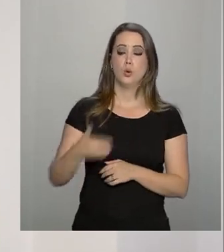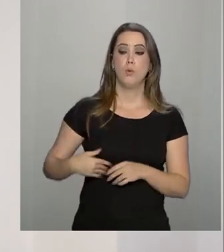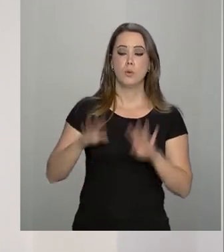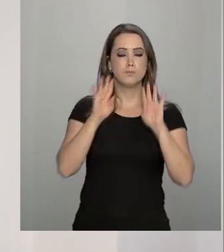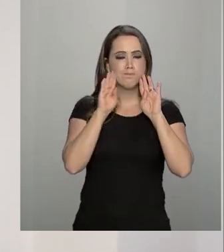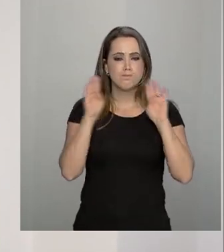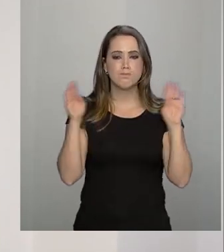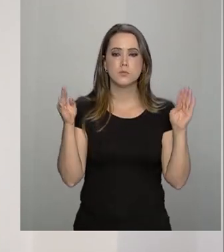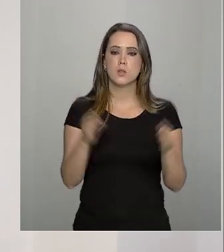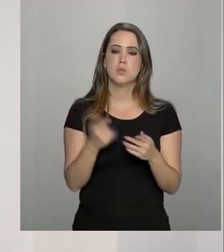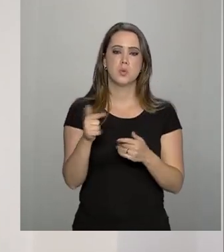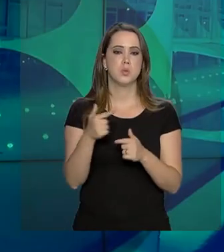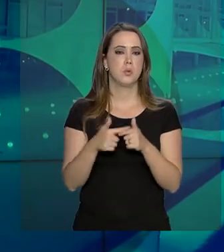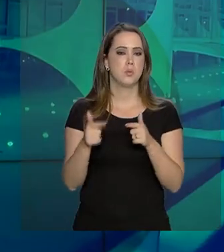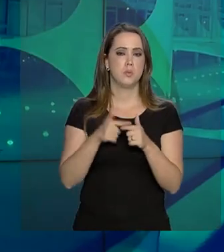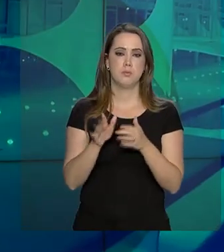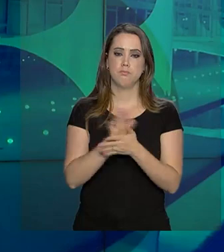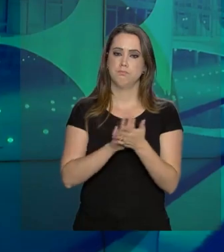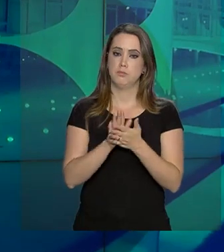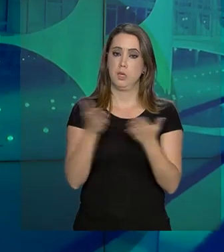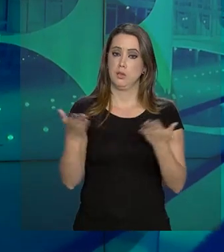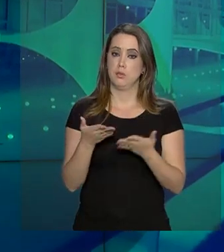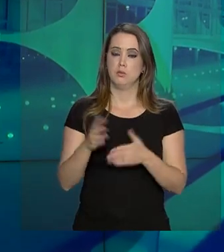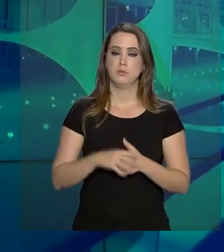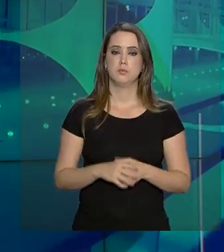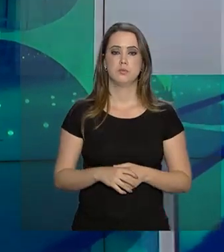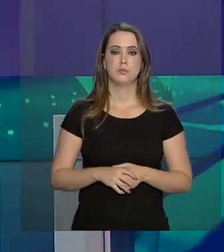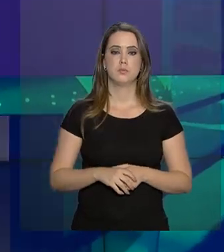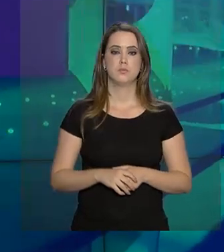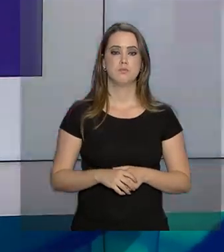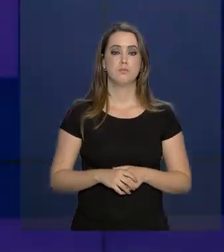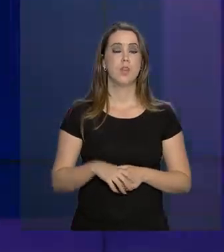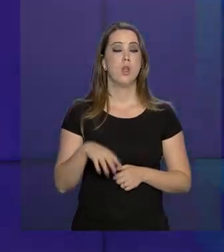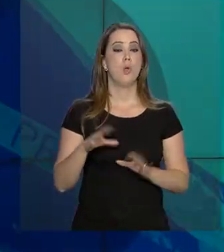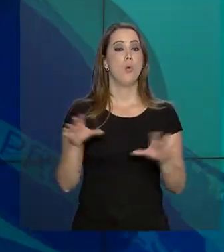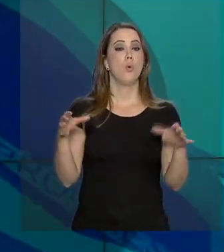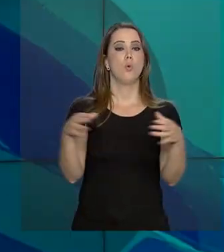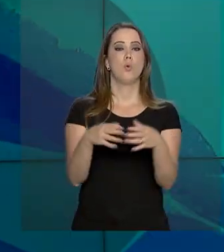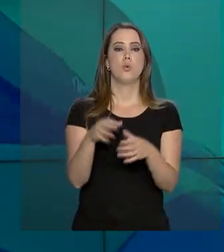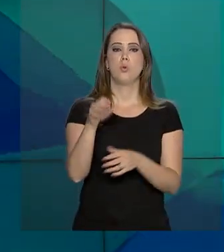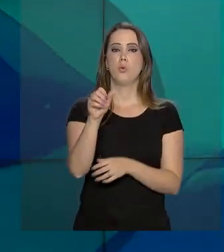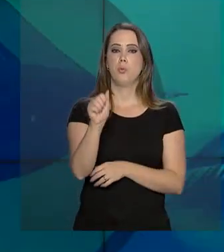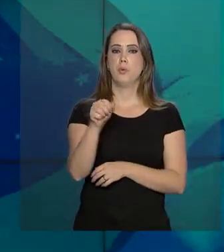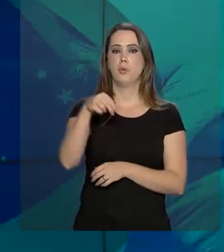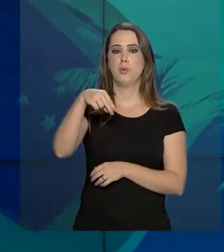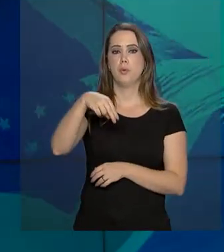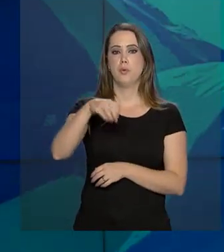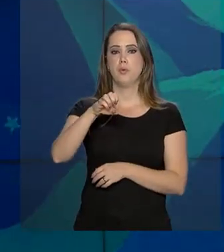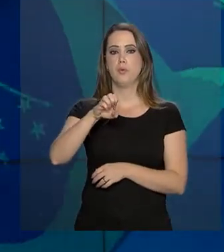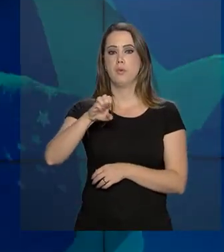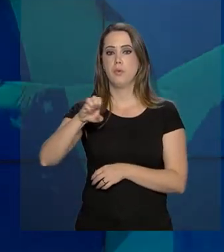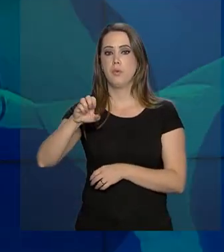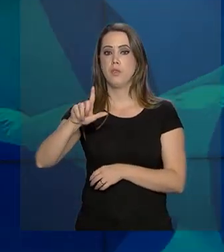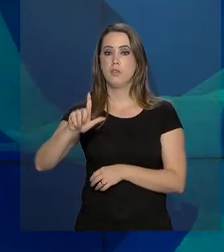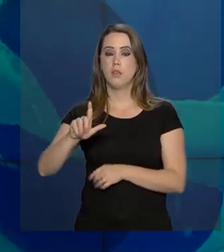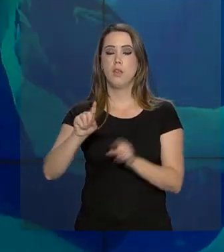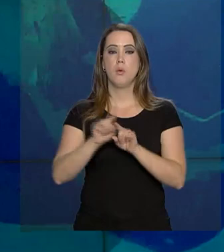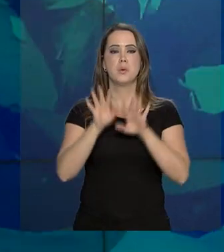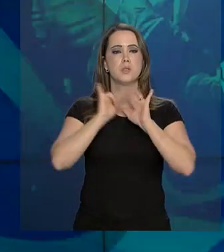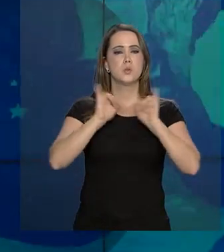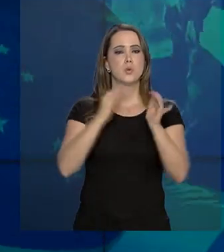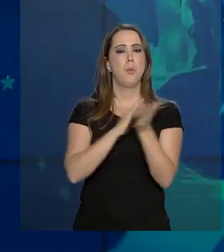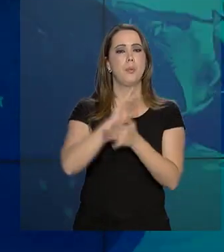não é o rompimento iminente de forma alguma. E a Agência Nacional de Energia Elétrica, a ANEL, anunciou que começa na próxima